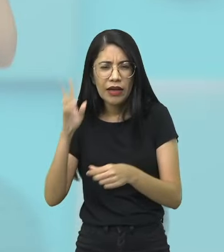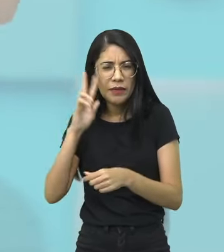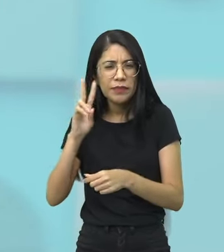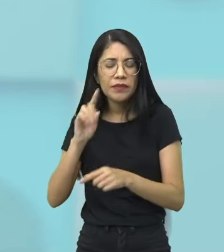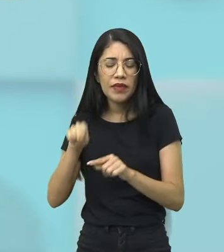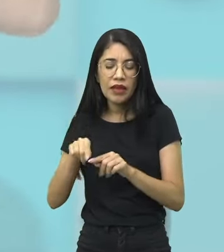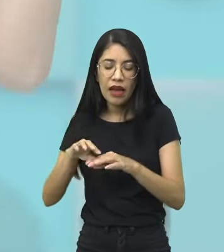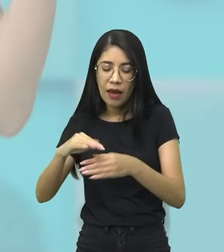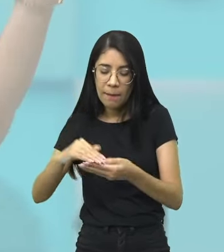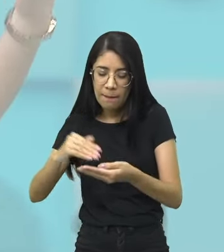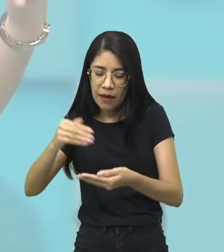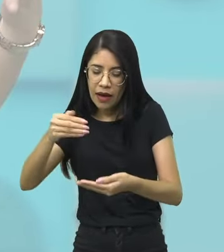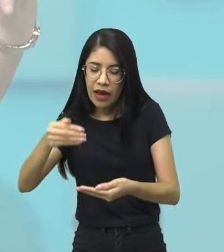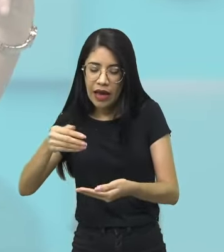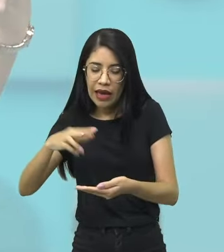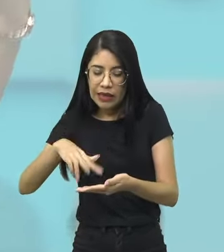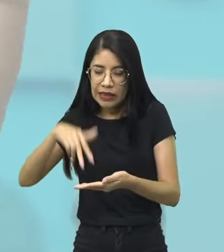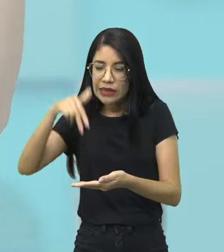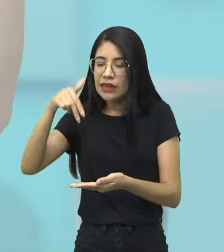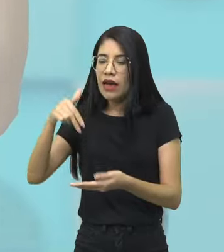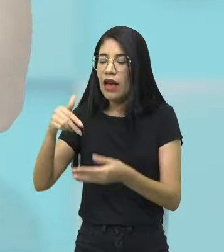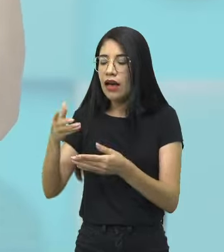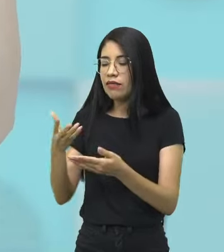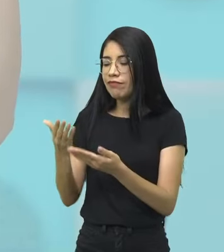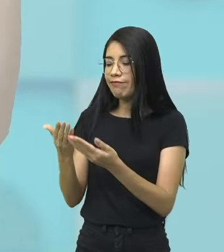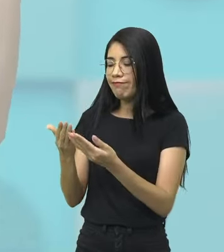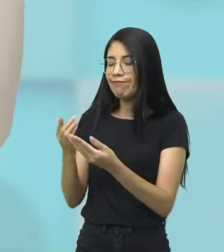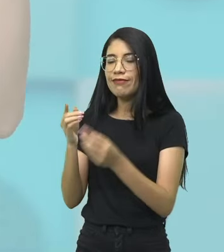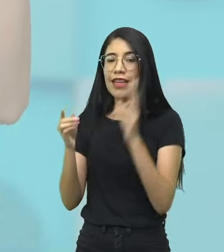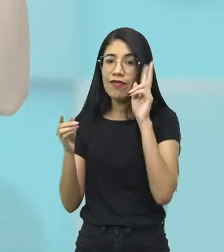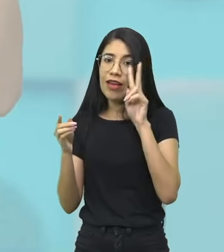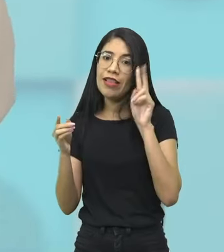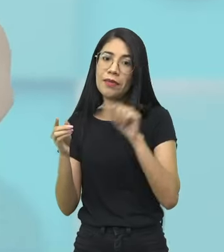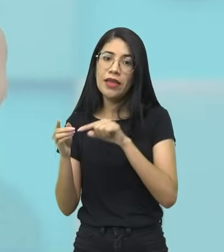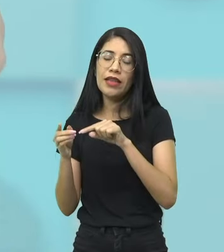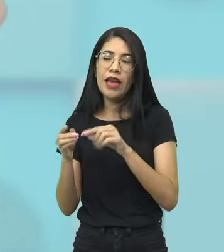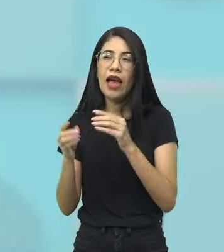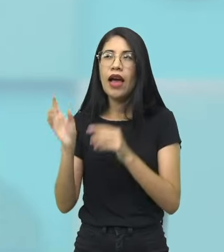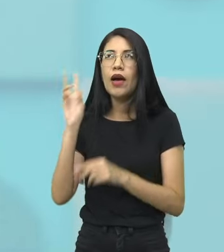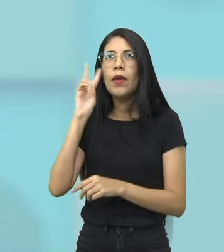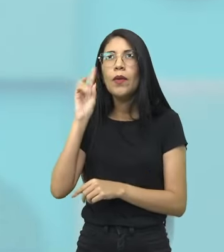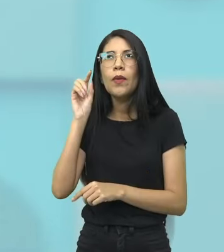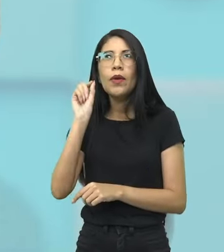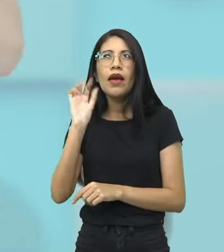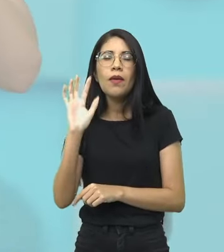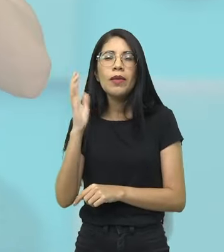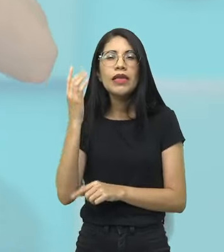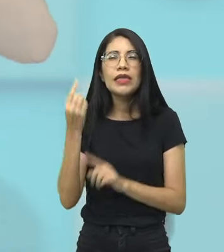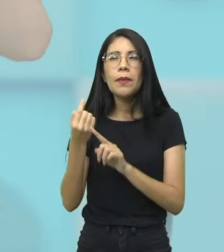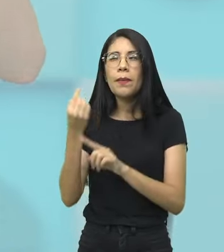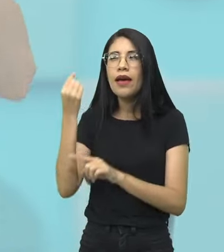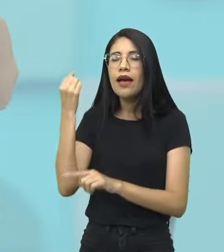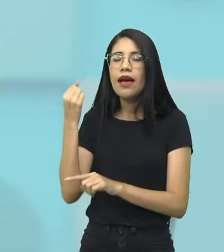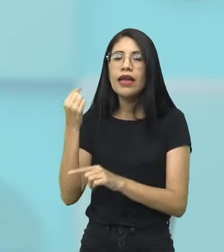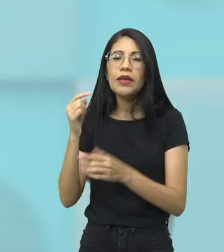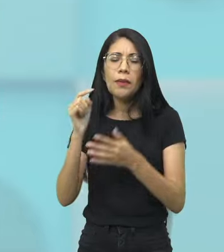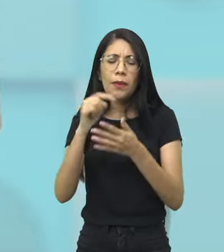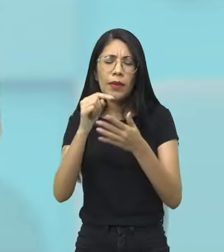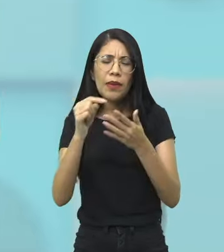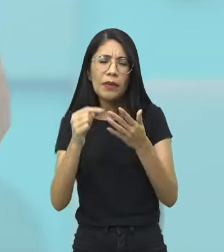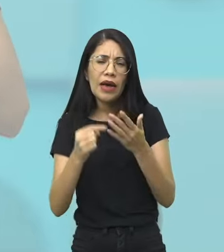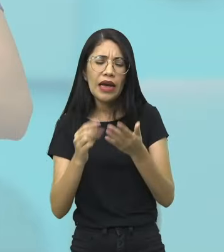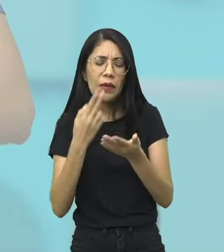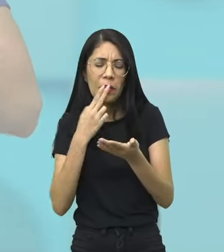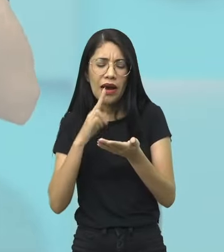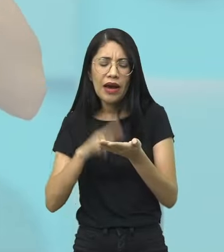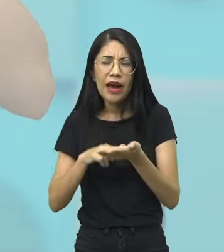abro, parece assim que pula todas as recordações. E aí a vai tentando juntar, isso aqui aconteceu, por isso que foi essa foto. Ai, olha essa